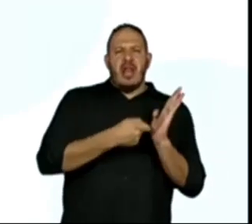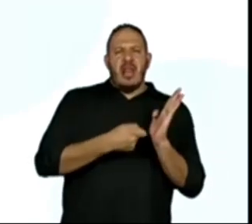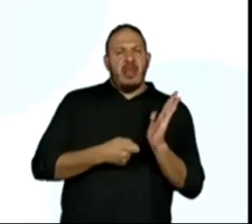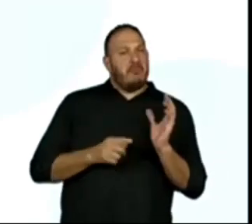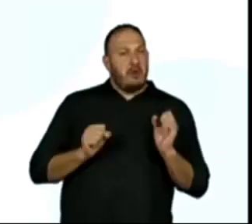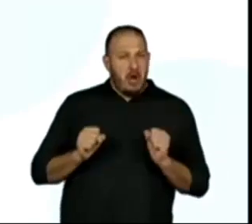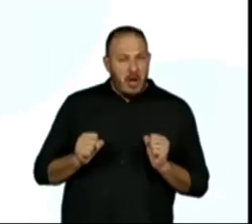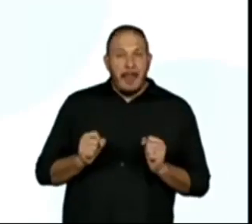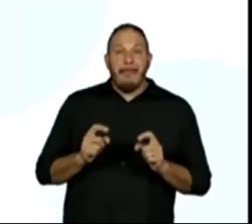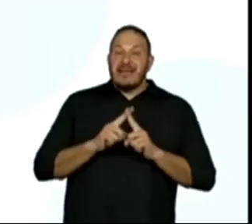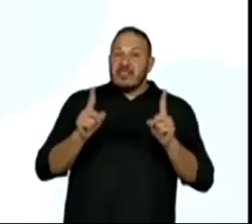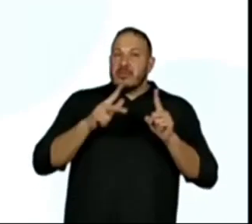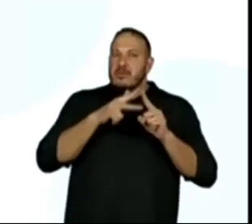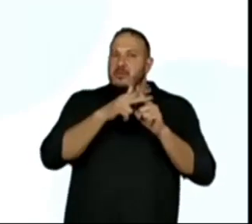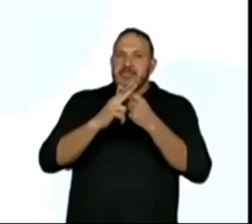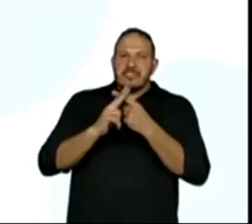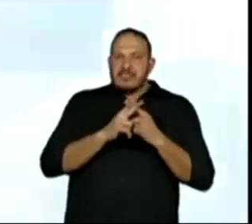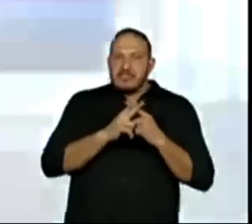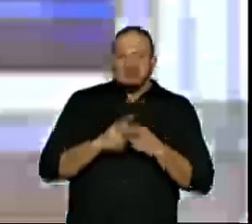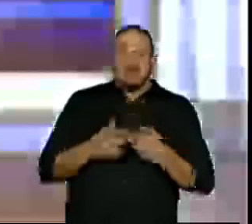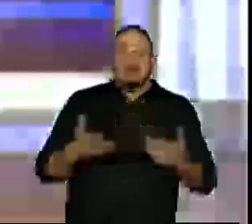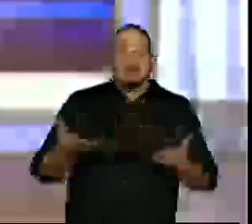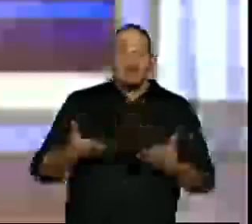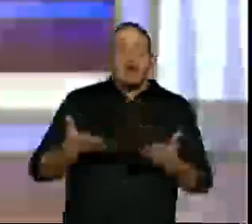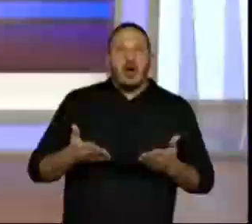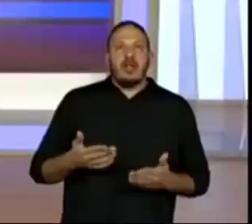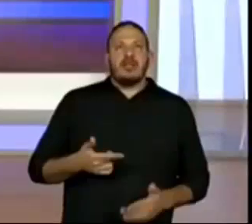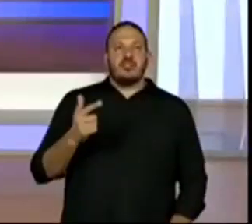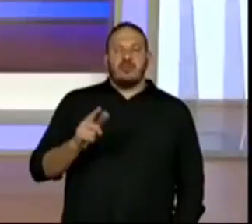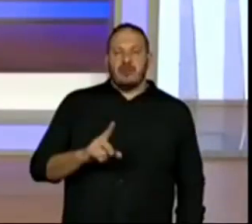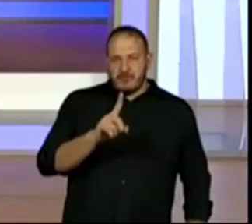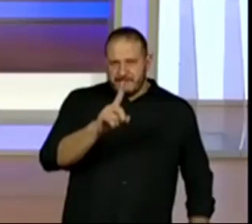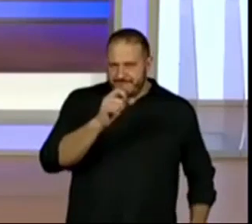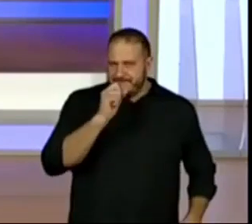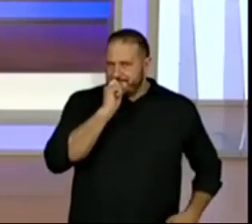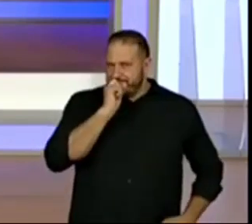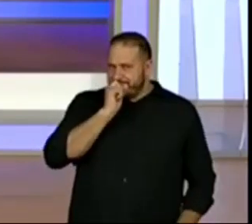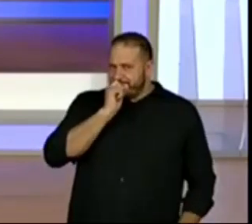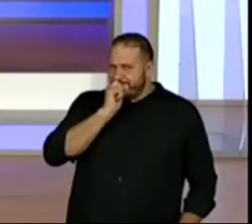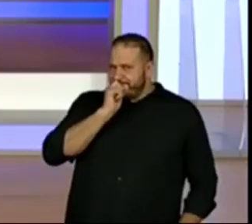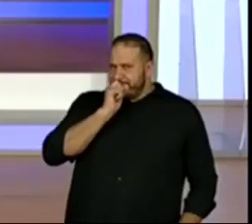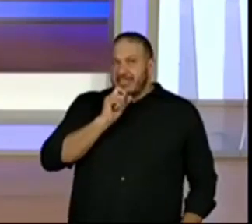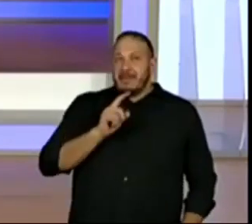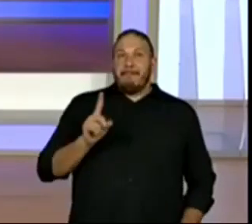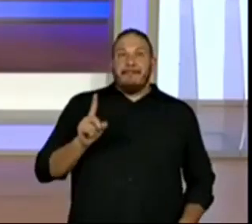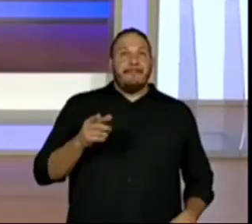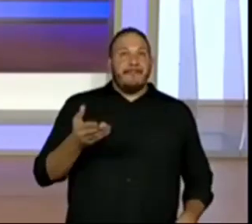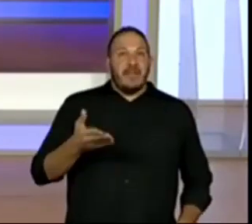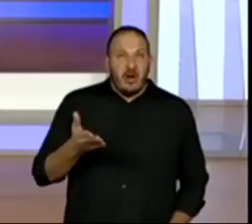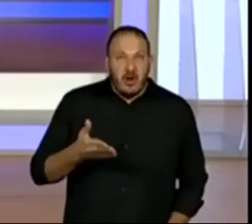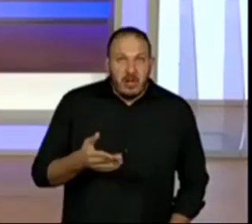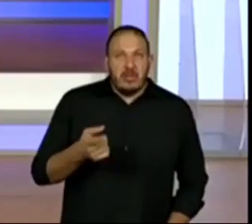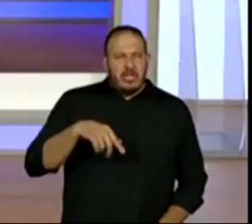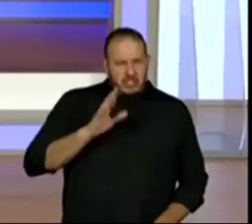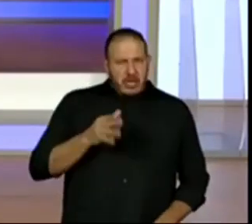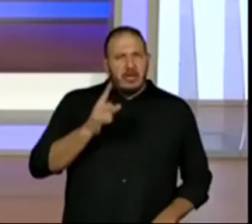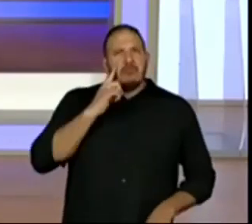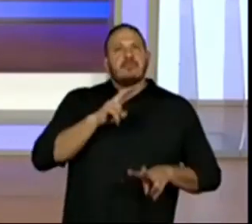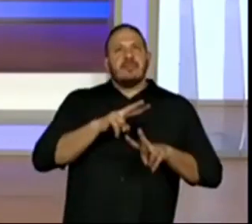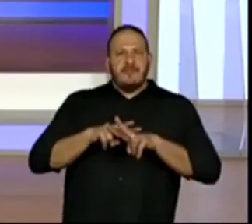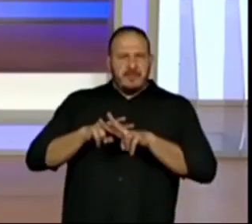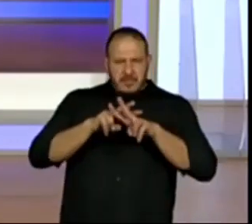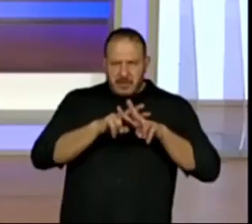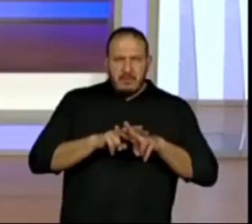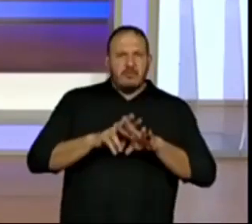Agora, corrigimos. Agora, pode voltar para mim, oráculo. Olha só. Agora, tem o seguinte. Nós revisamos. Tem um